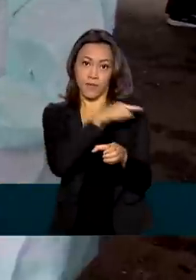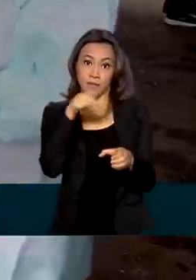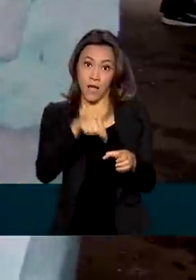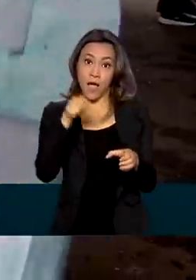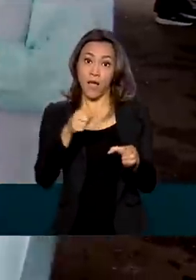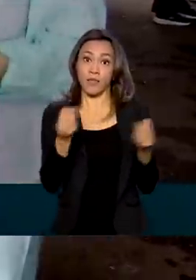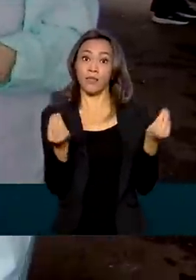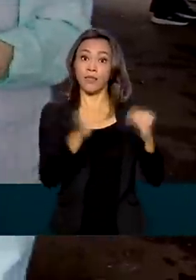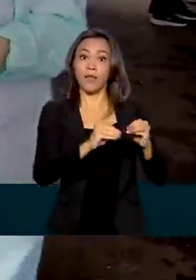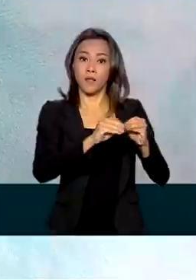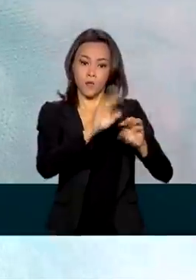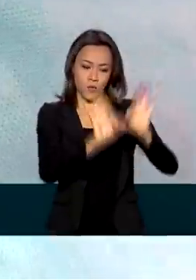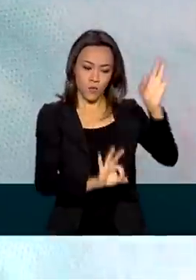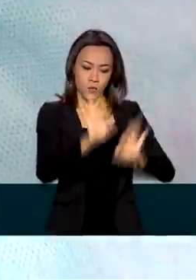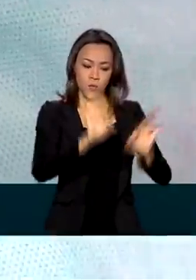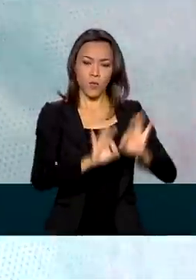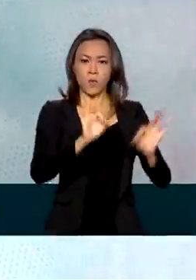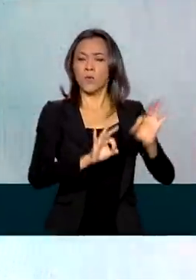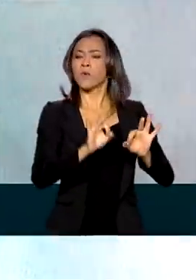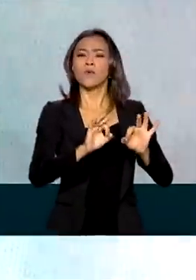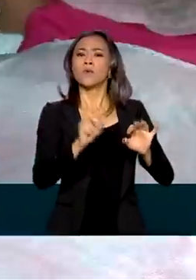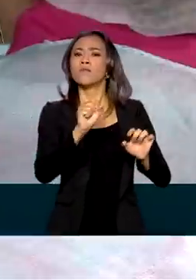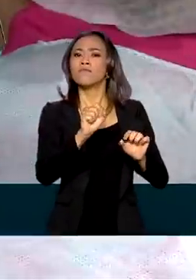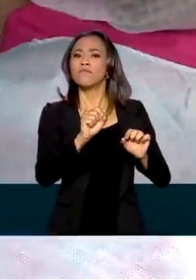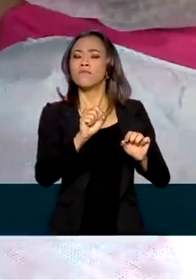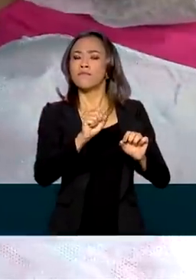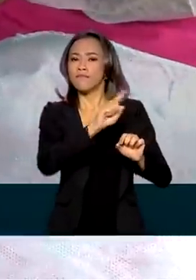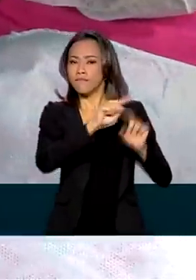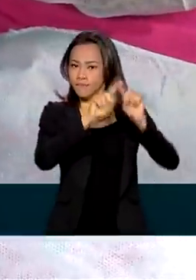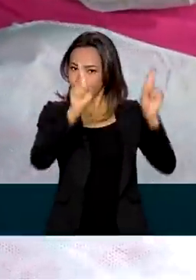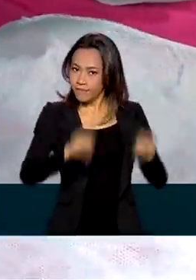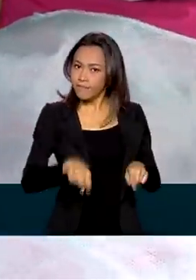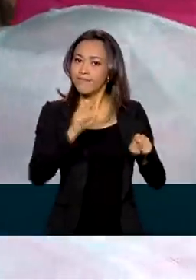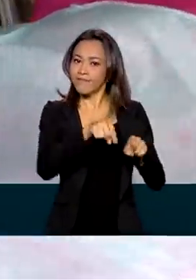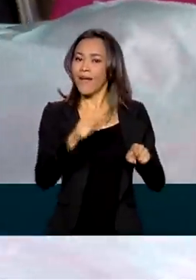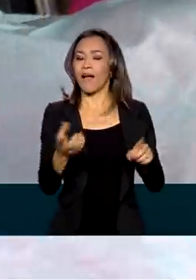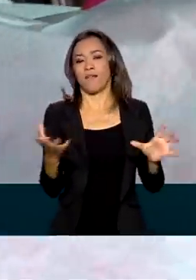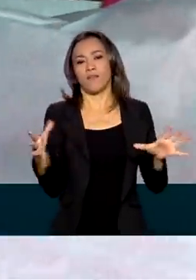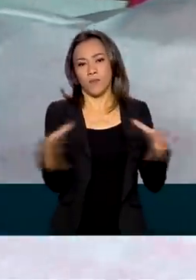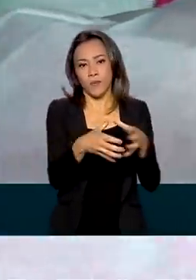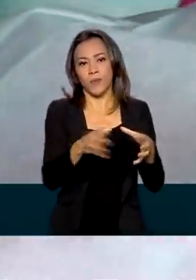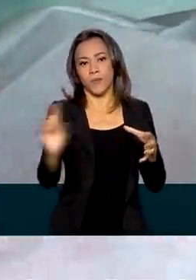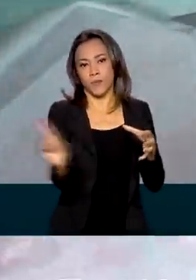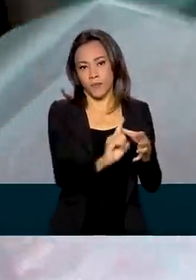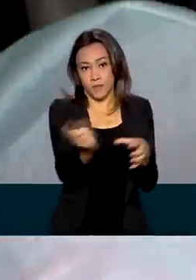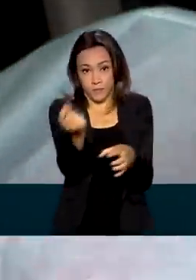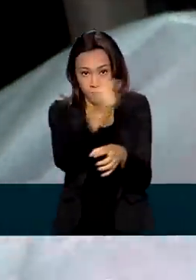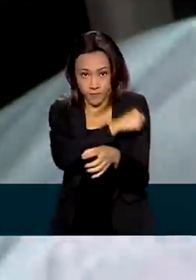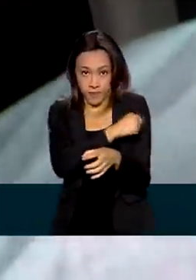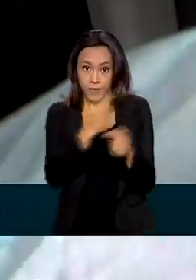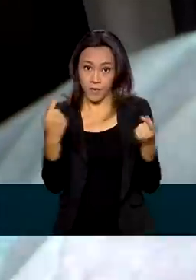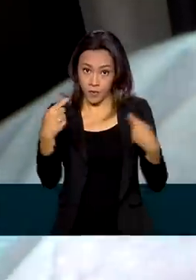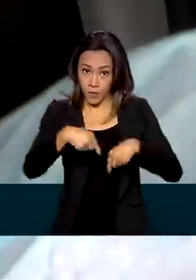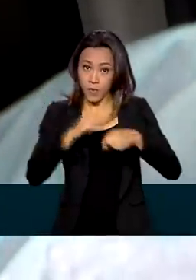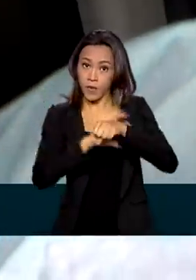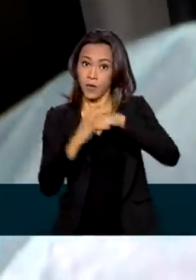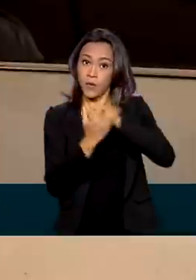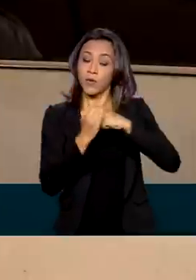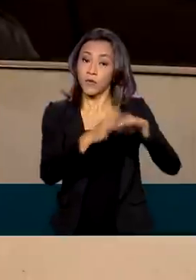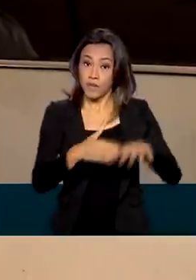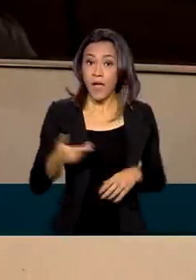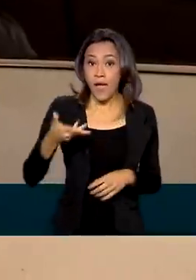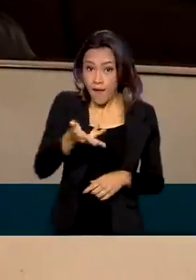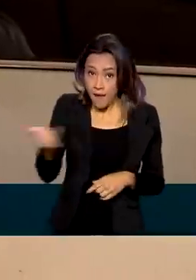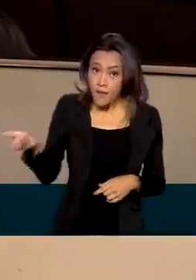plano nacional de operacionalização da vacinação contra a Covid-19. Isso significa que, a partir de agora, os portadores